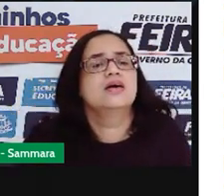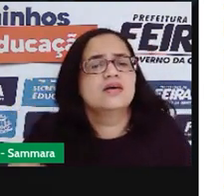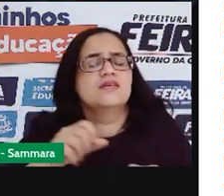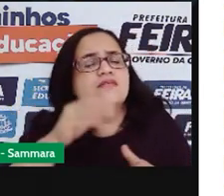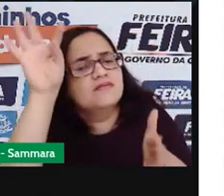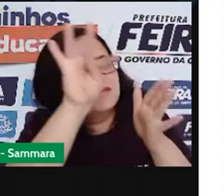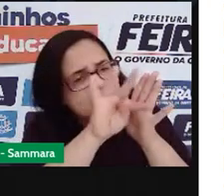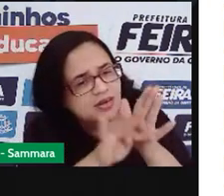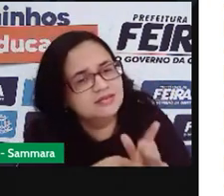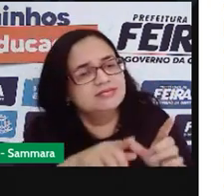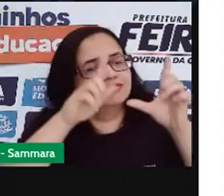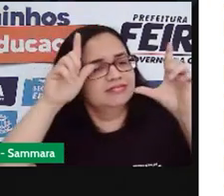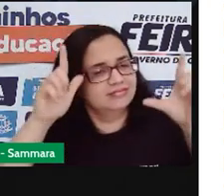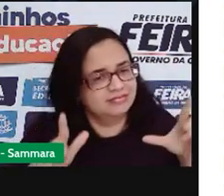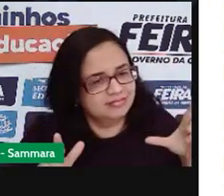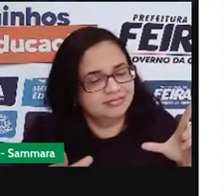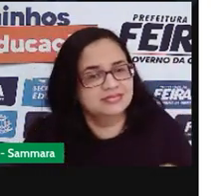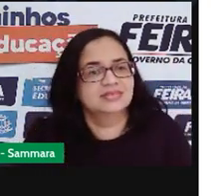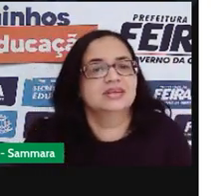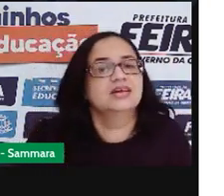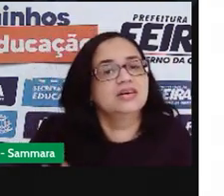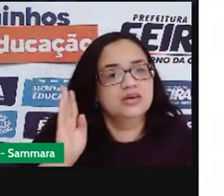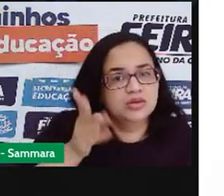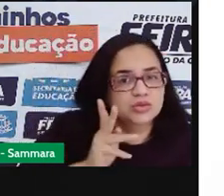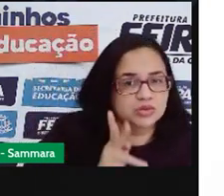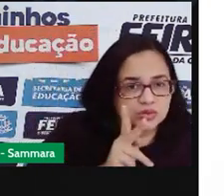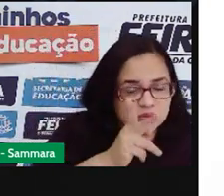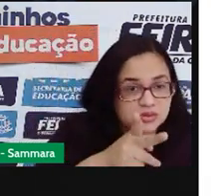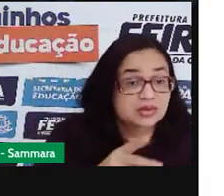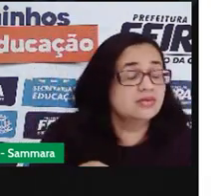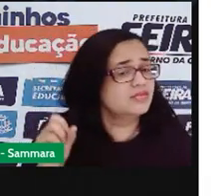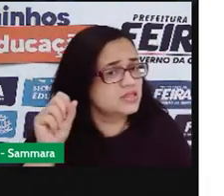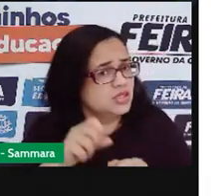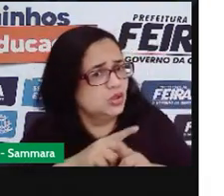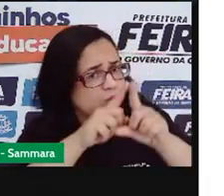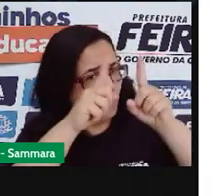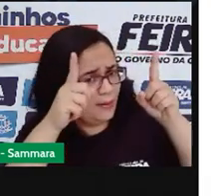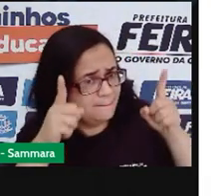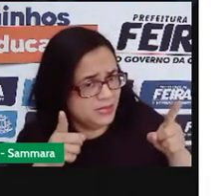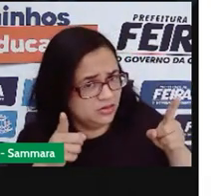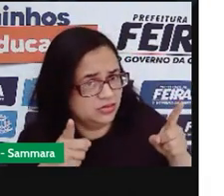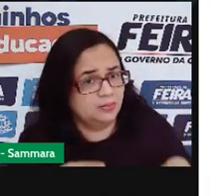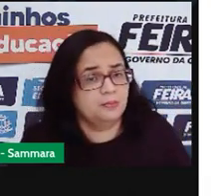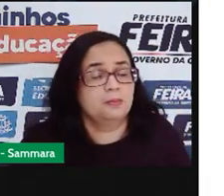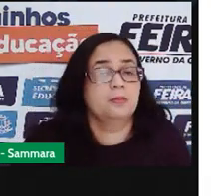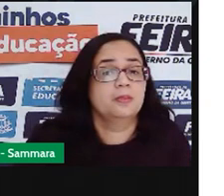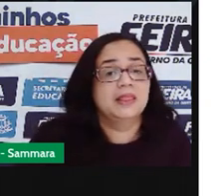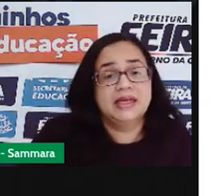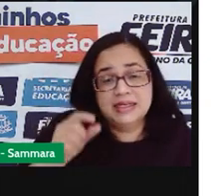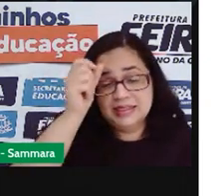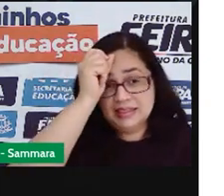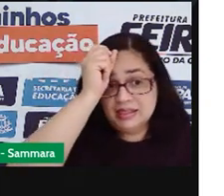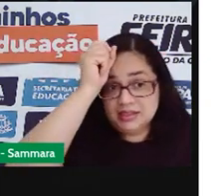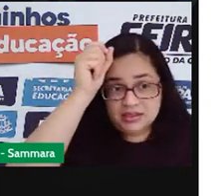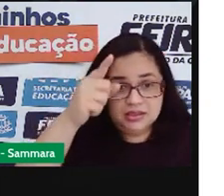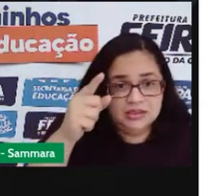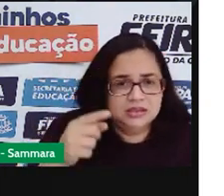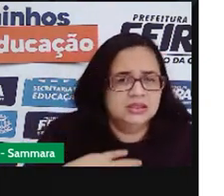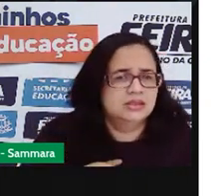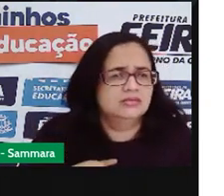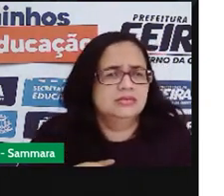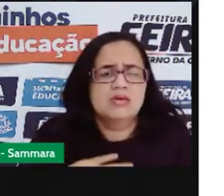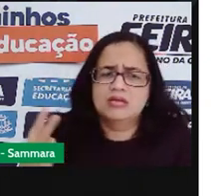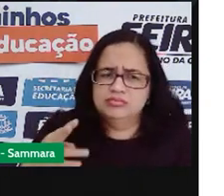E produza. Vamos lá? Produzindo um panfleto. Ideia.